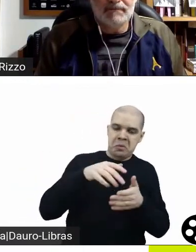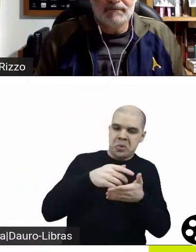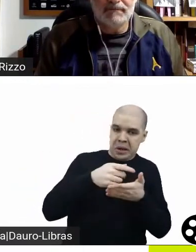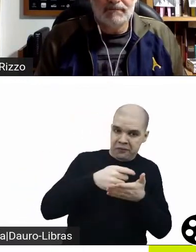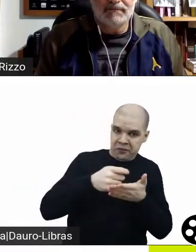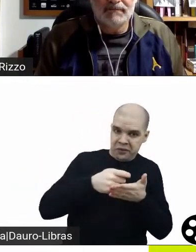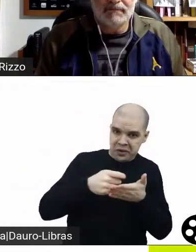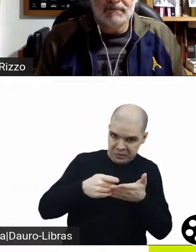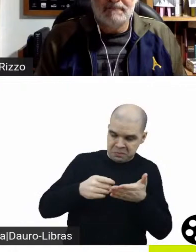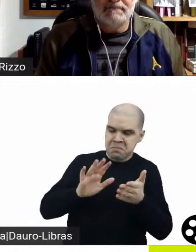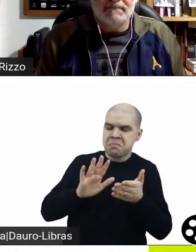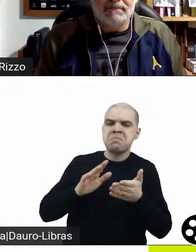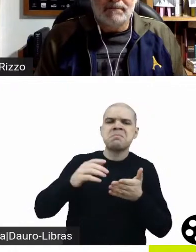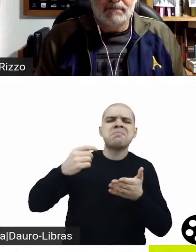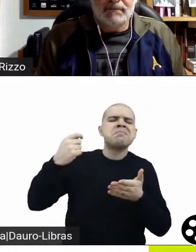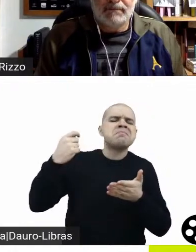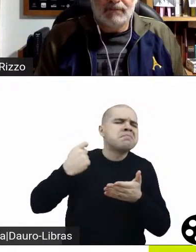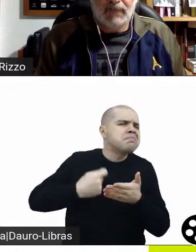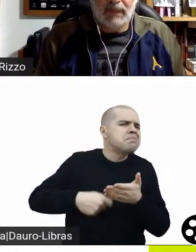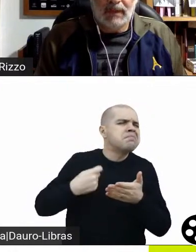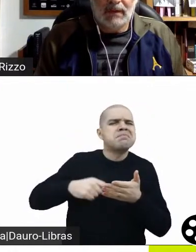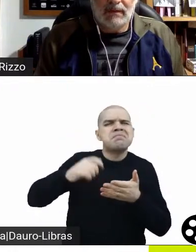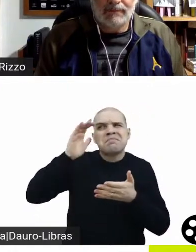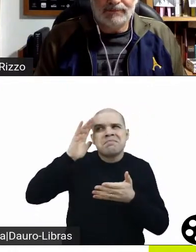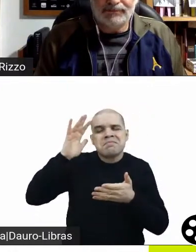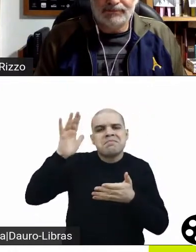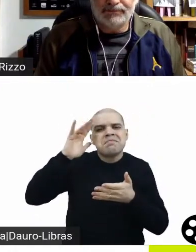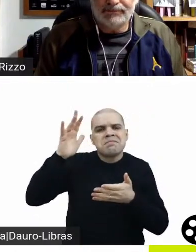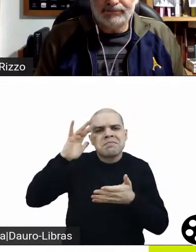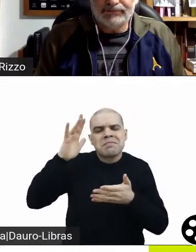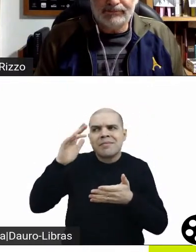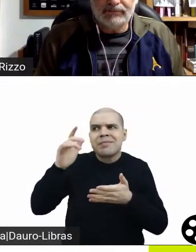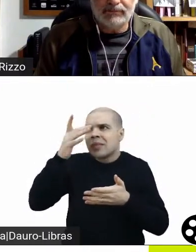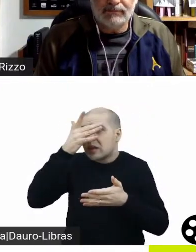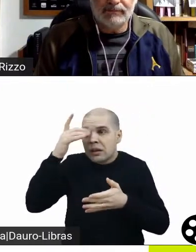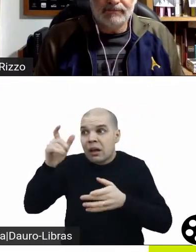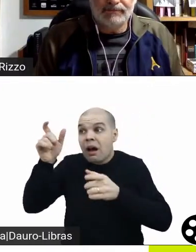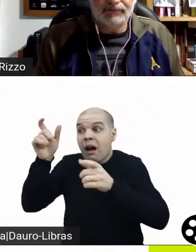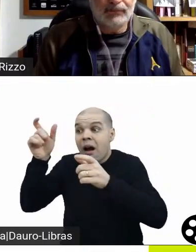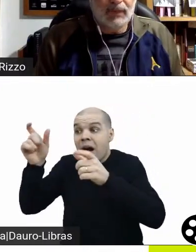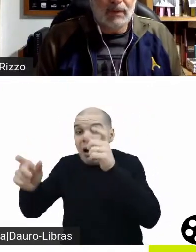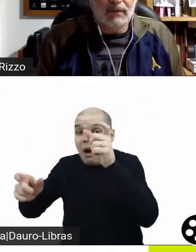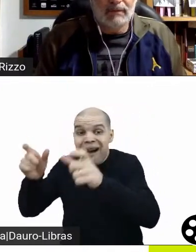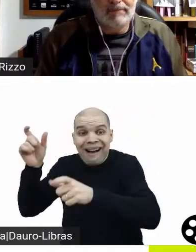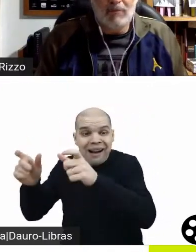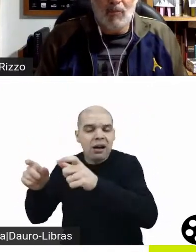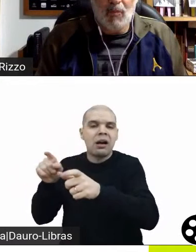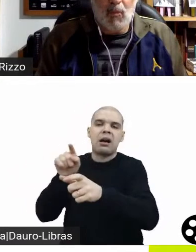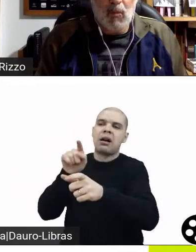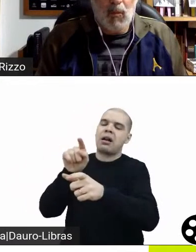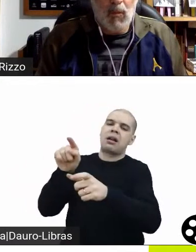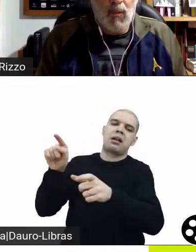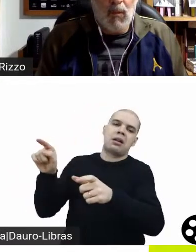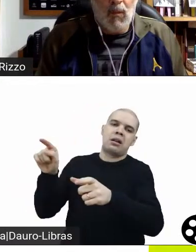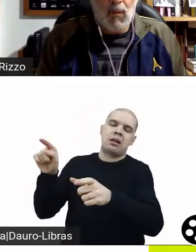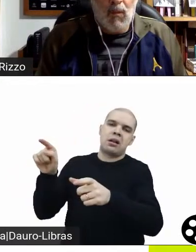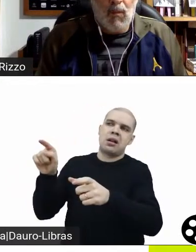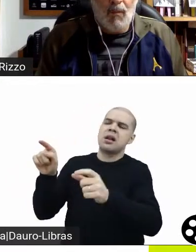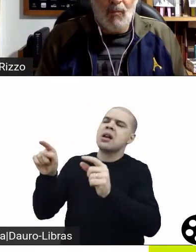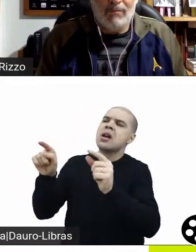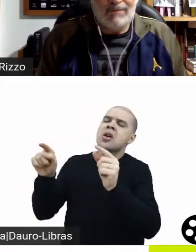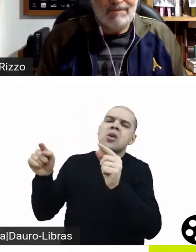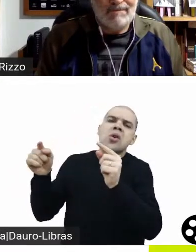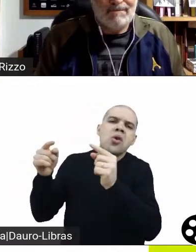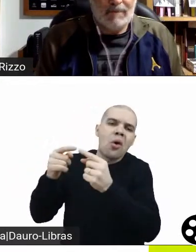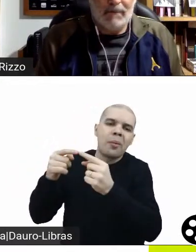até podemos partir de estereótipos ou partir de arquétipos, mas nós temos que aspirar, criar personagens que podemos nos relacionar, pessoas que